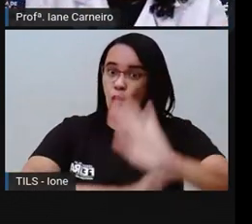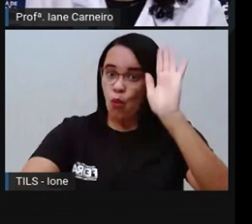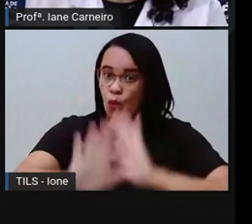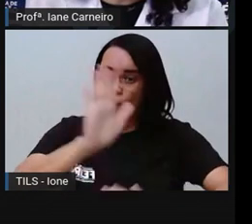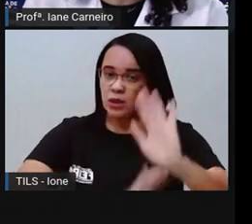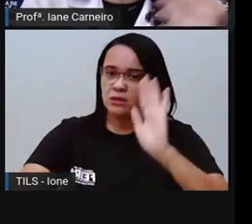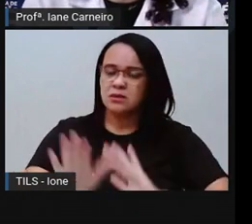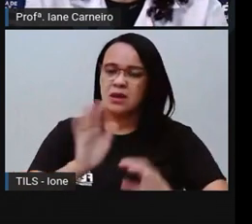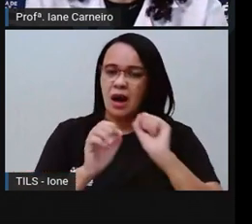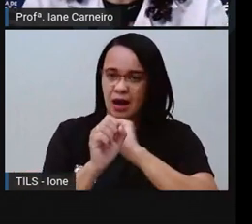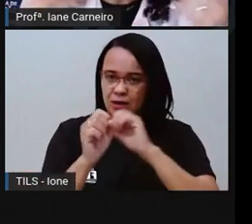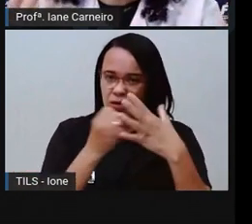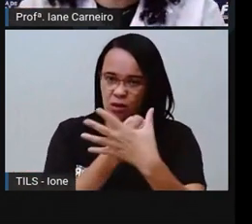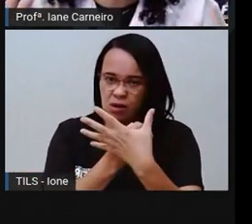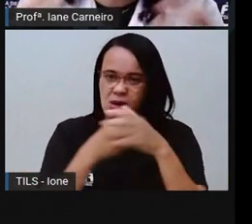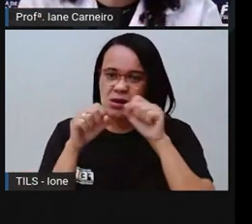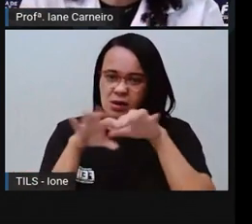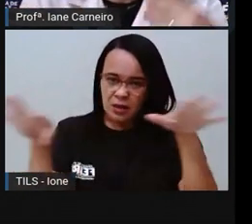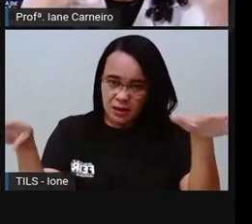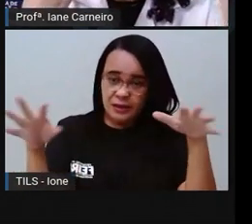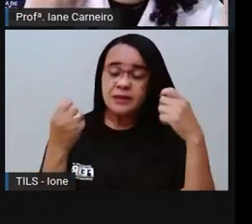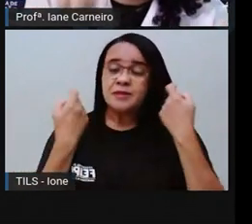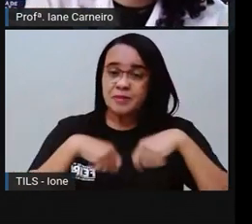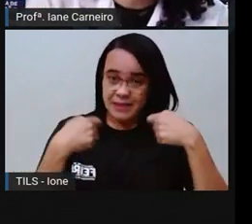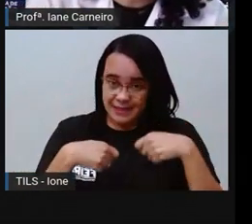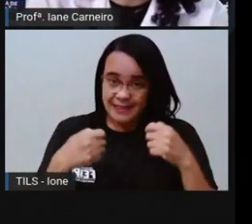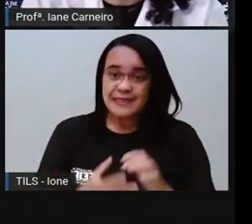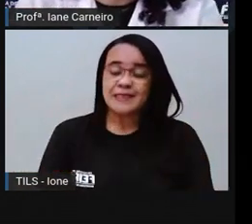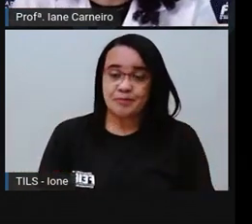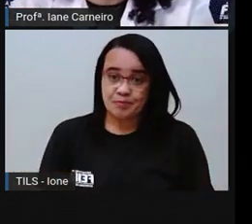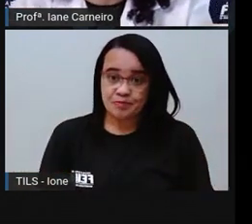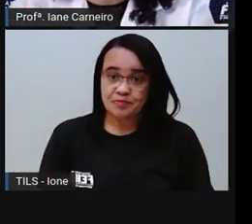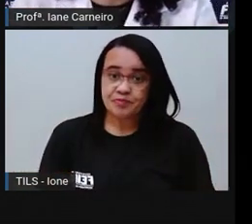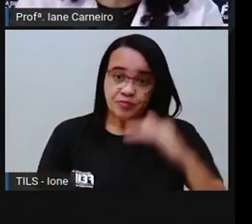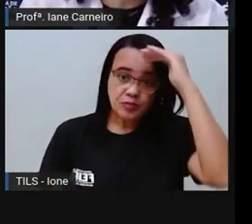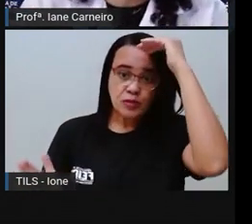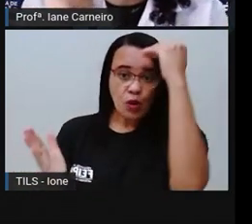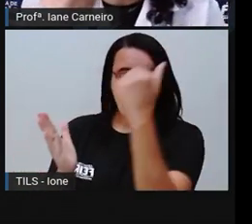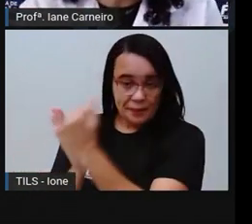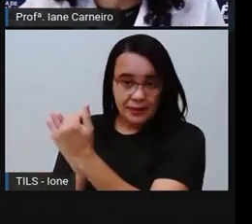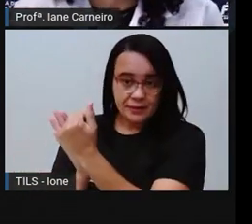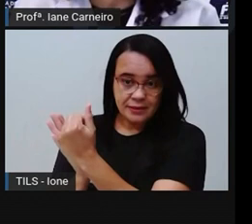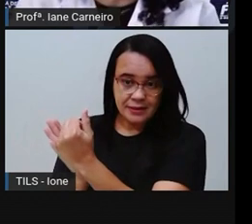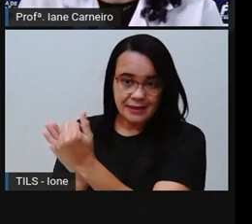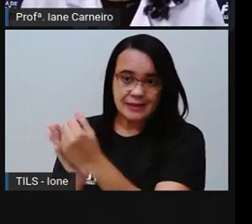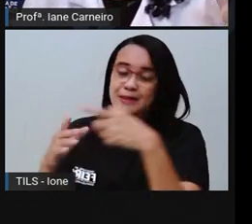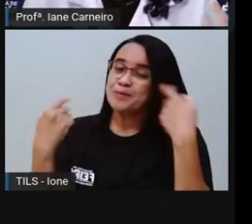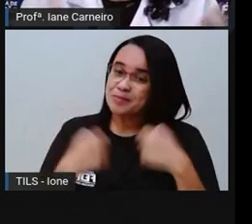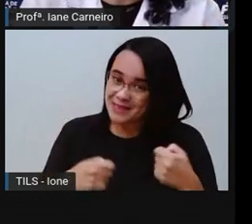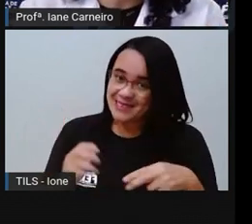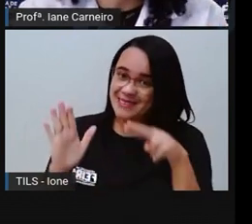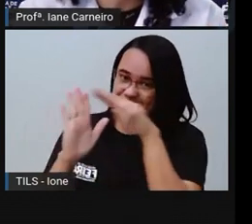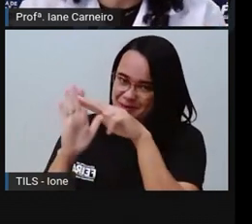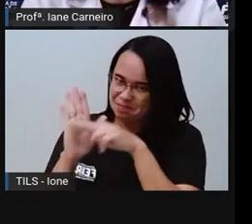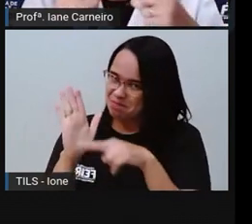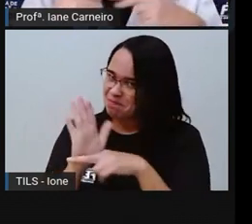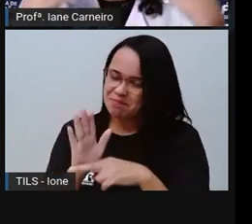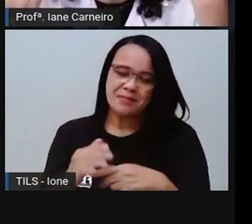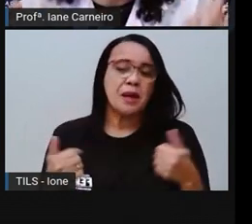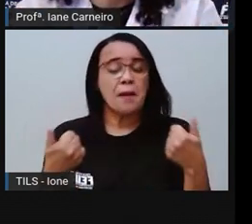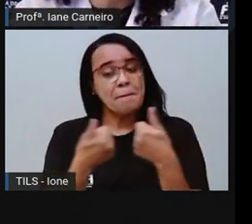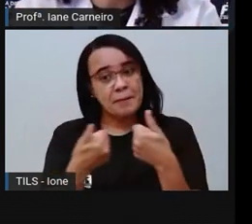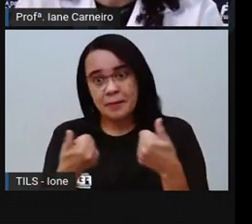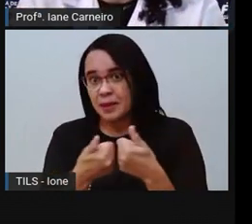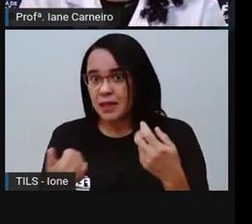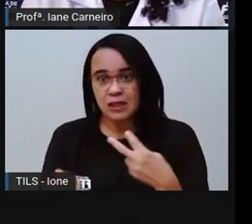Quando o parque abrir, você precisa seguir as regras, né? Os protocolos de não ficar perto de muita gente, né? Usar